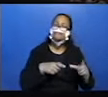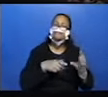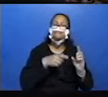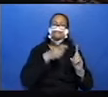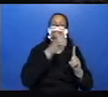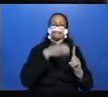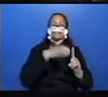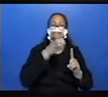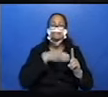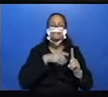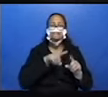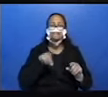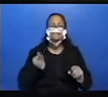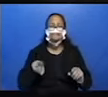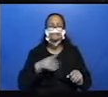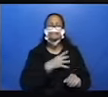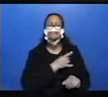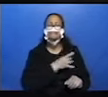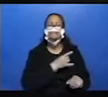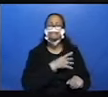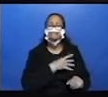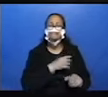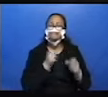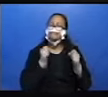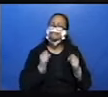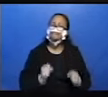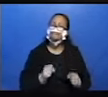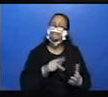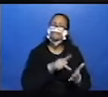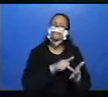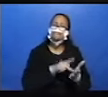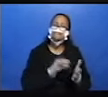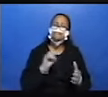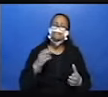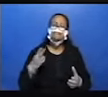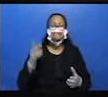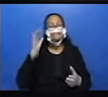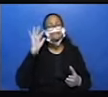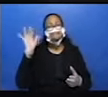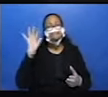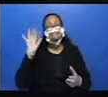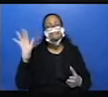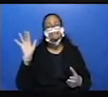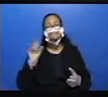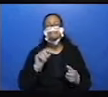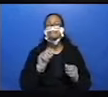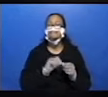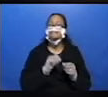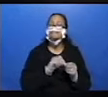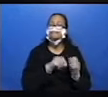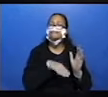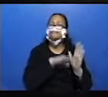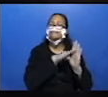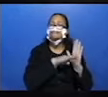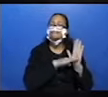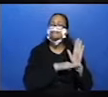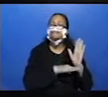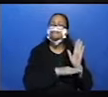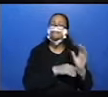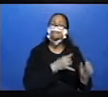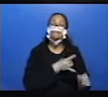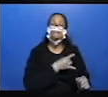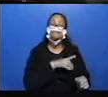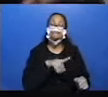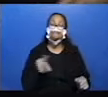você. Eles podem ser reais ou imaginários. Faça uma lista. Então, eu estou pedindo que dá medo em você.